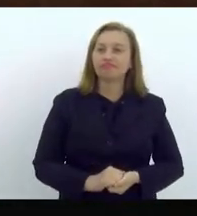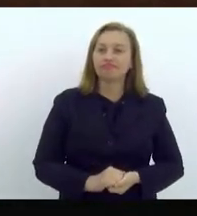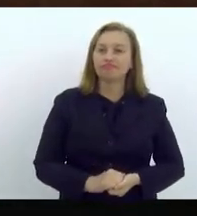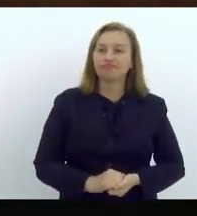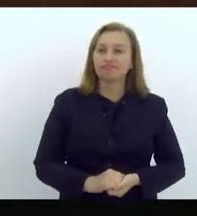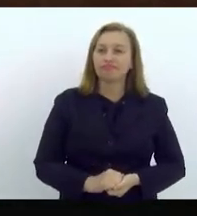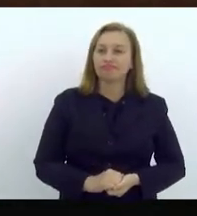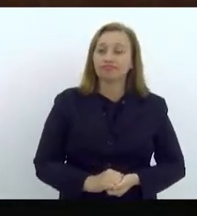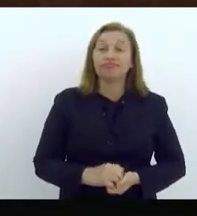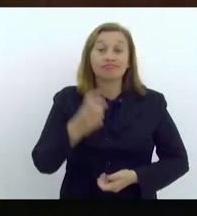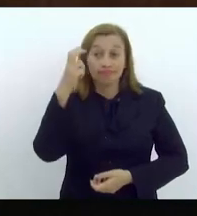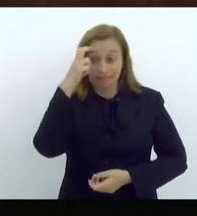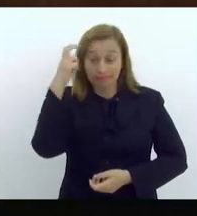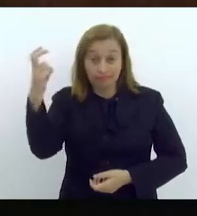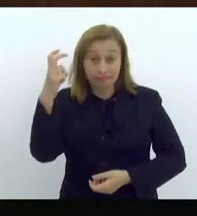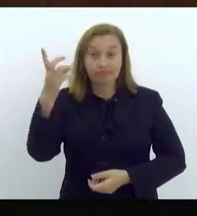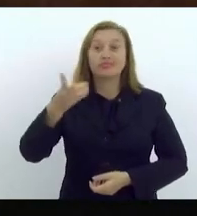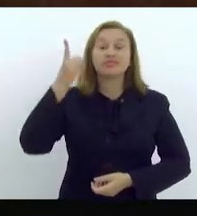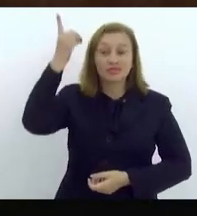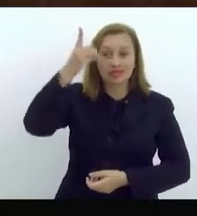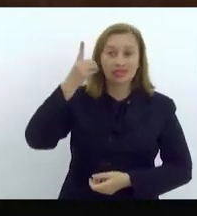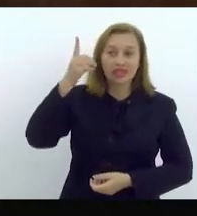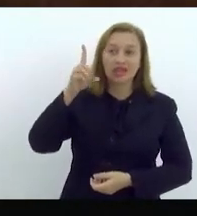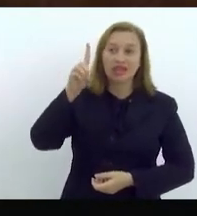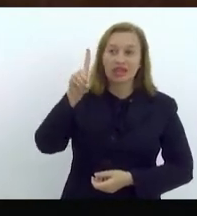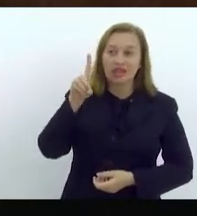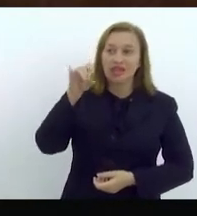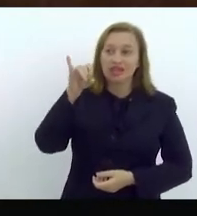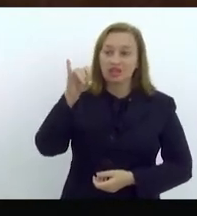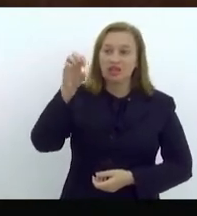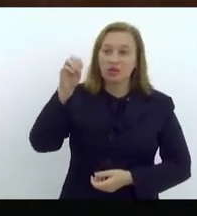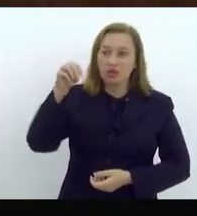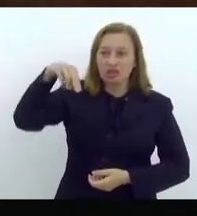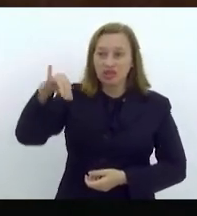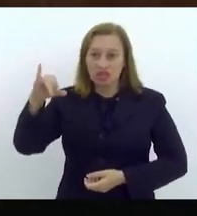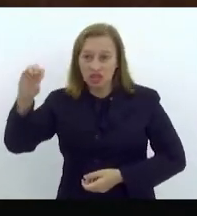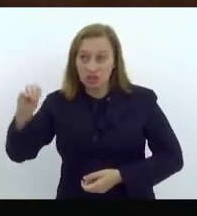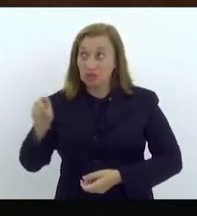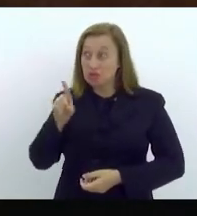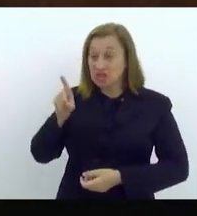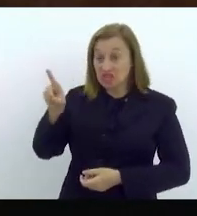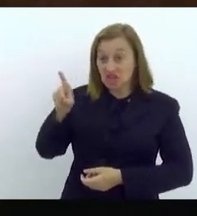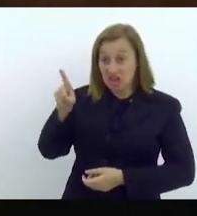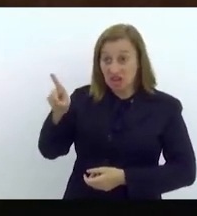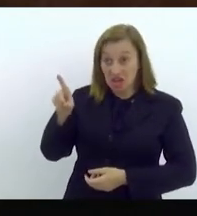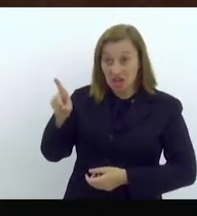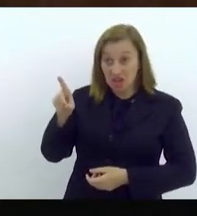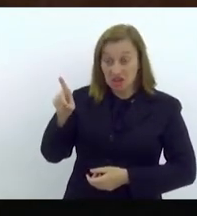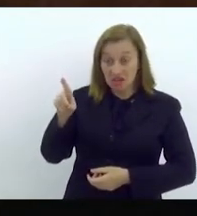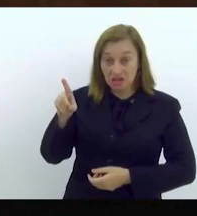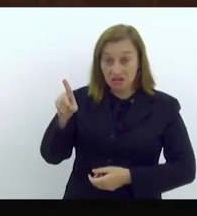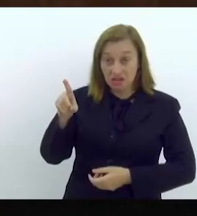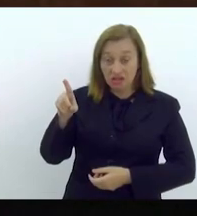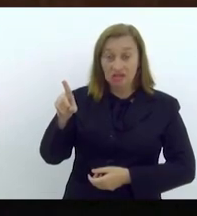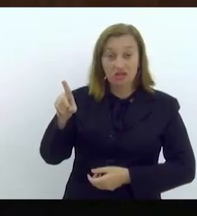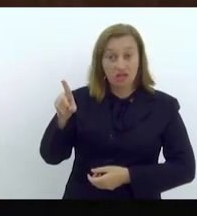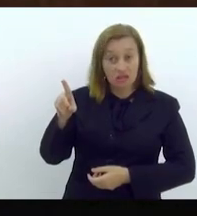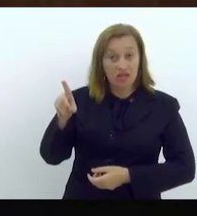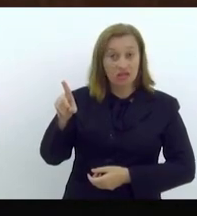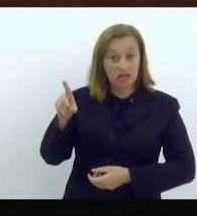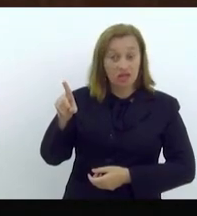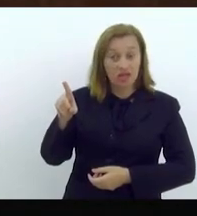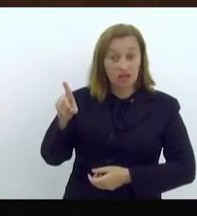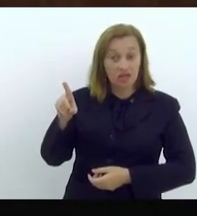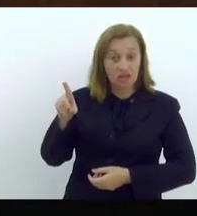e inteligente deputado Dionísio Lins, presidente, que ele dê um completo olé na gente. Já pedi com a